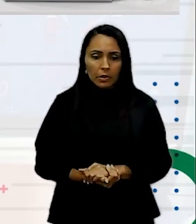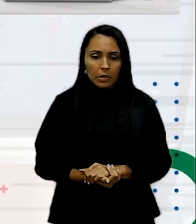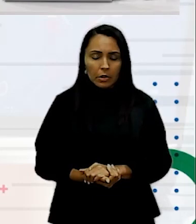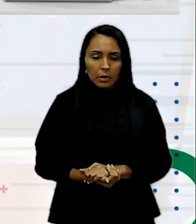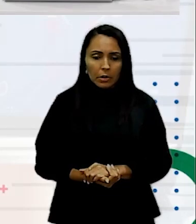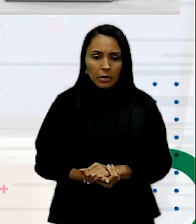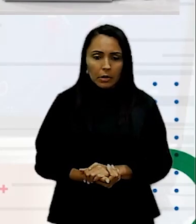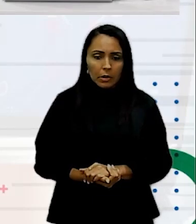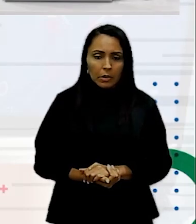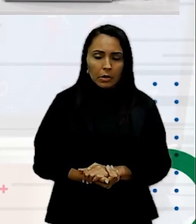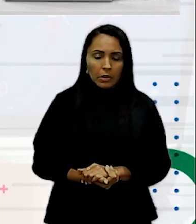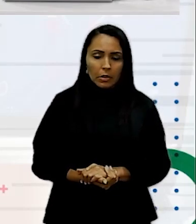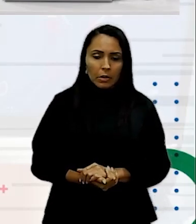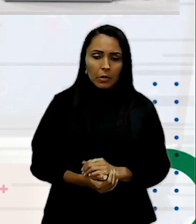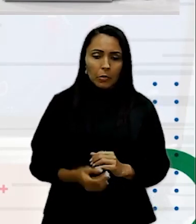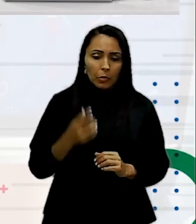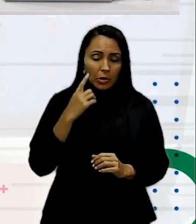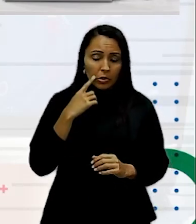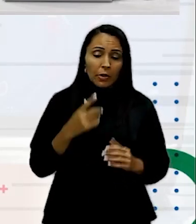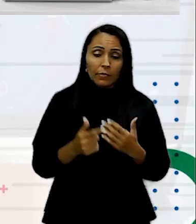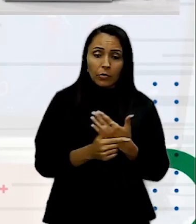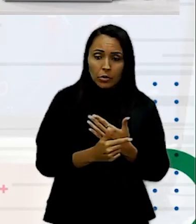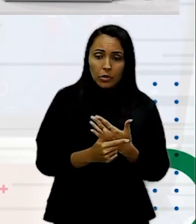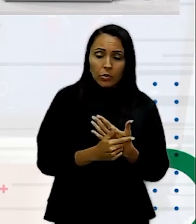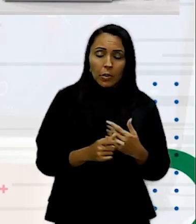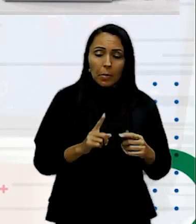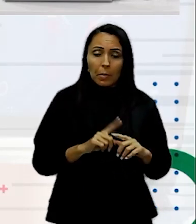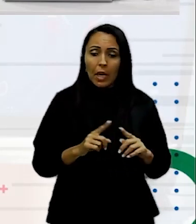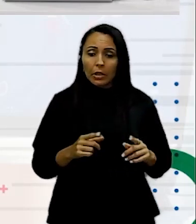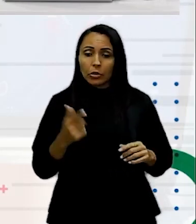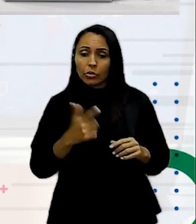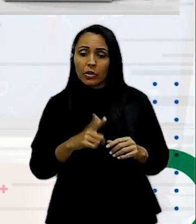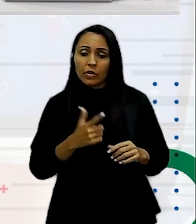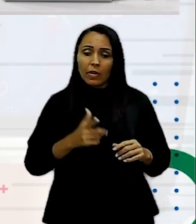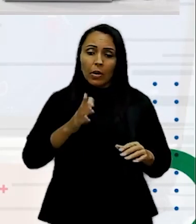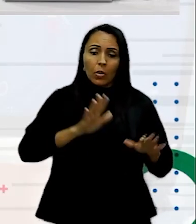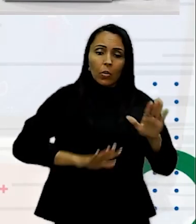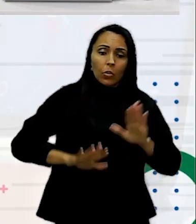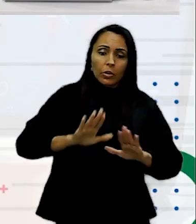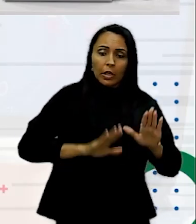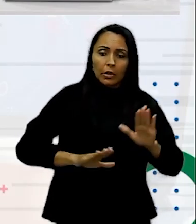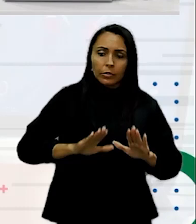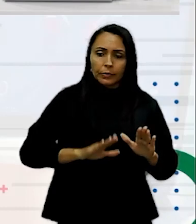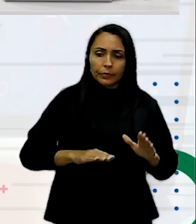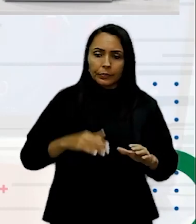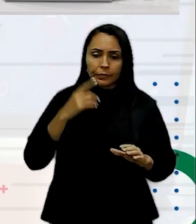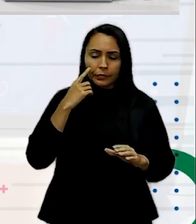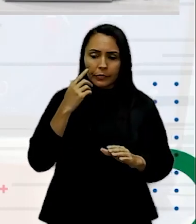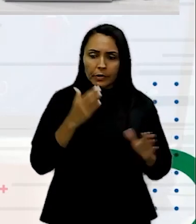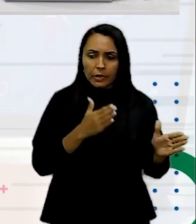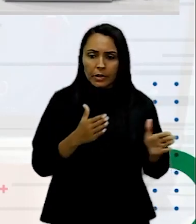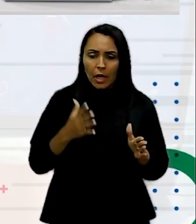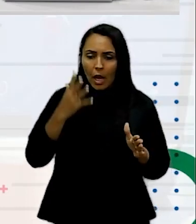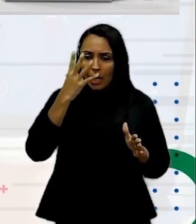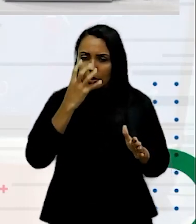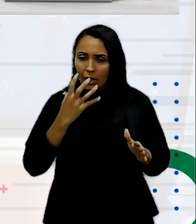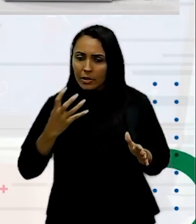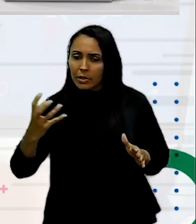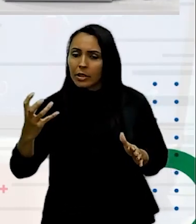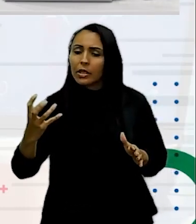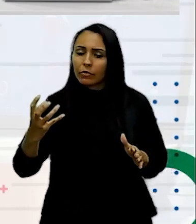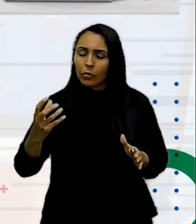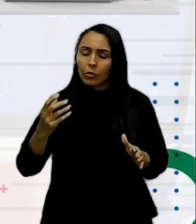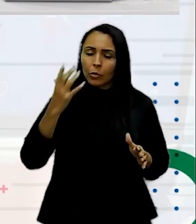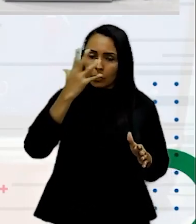site Por mais que ele funcione Mas se ele não tiver O cuidado De ser atrativo De ser bonito